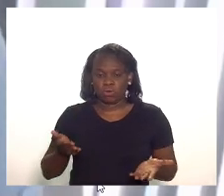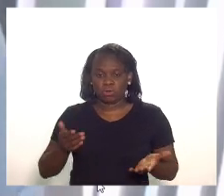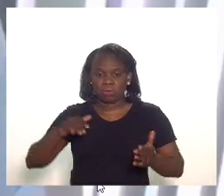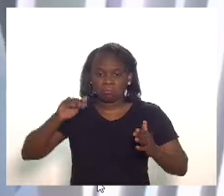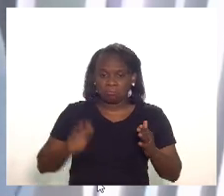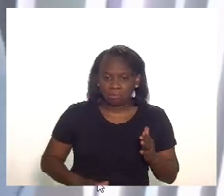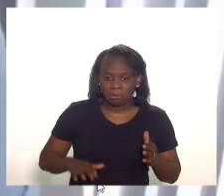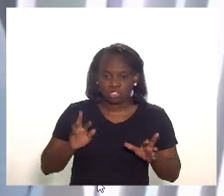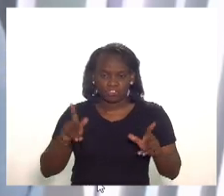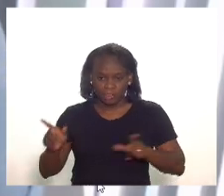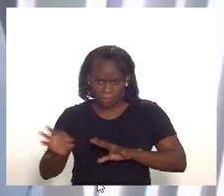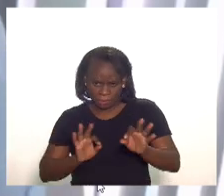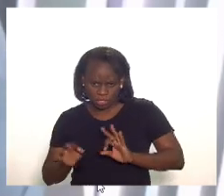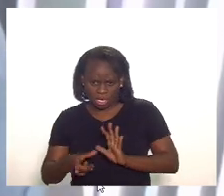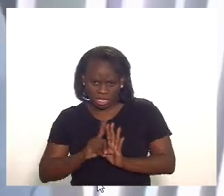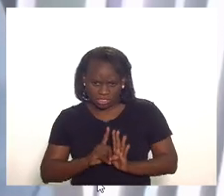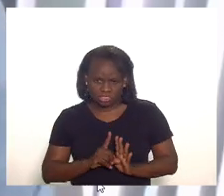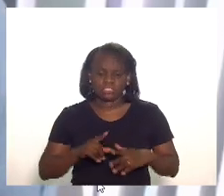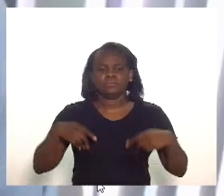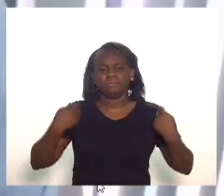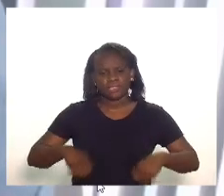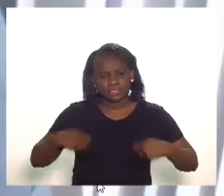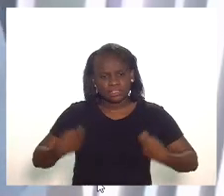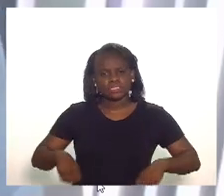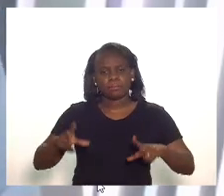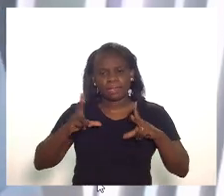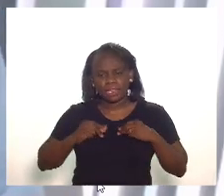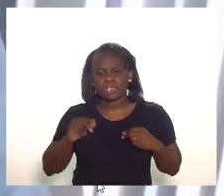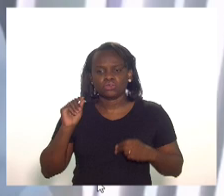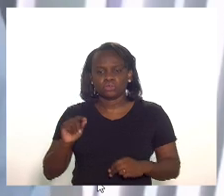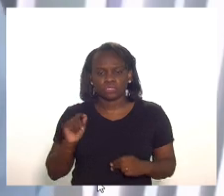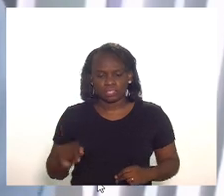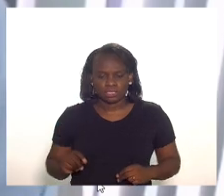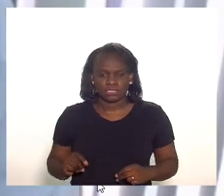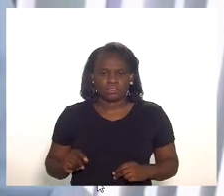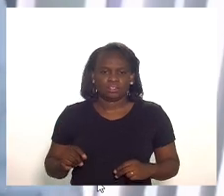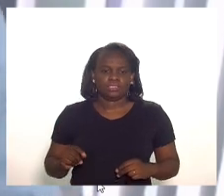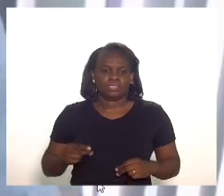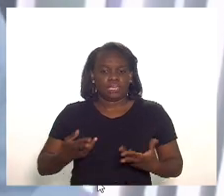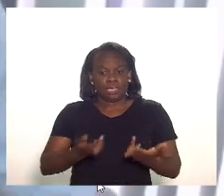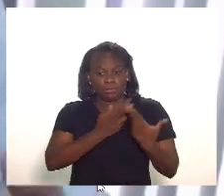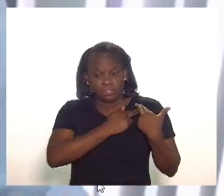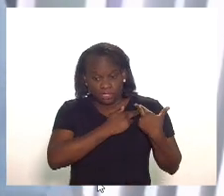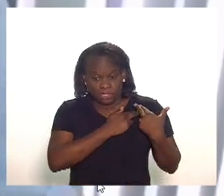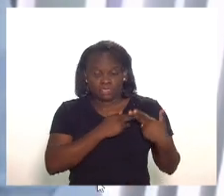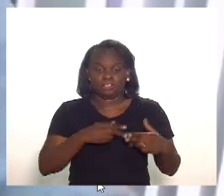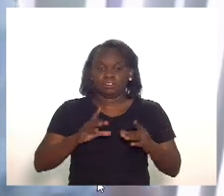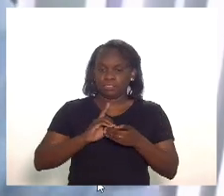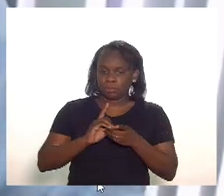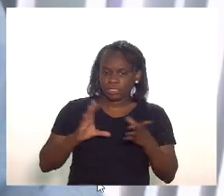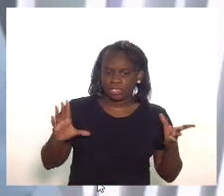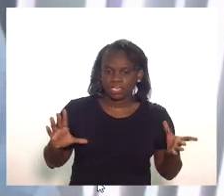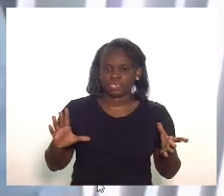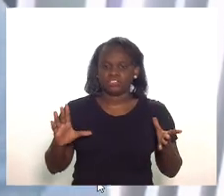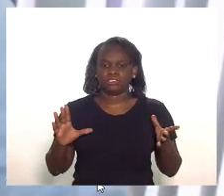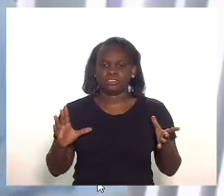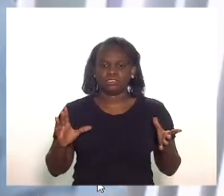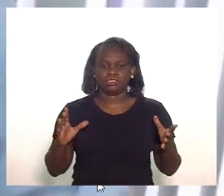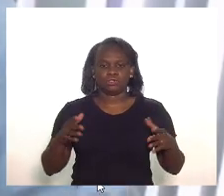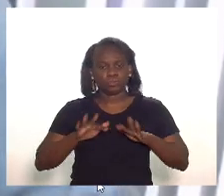se planejou evidentemente deve merecer de maneira de maneira responsável democrática enfim